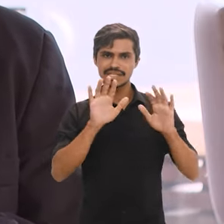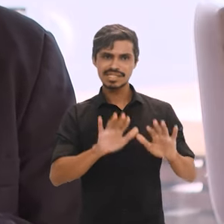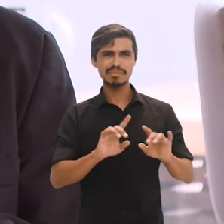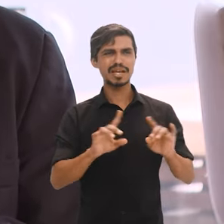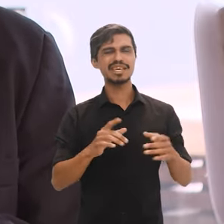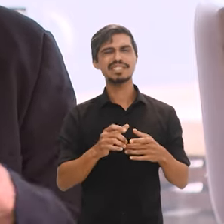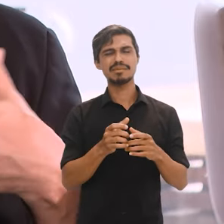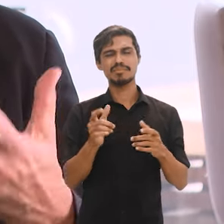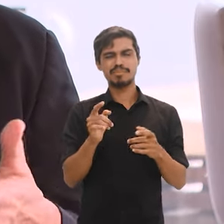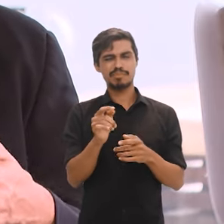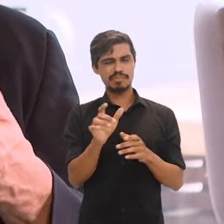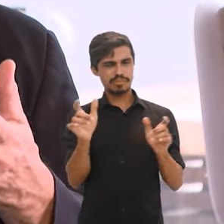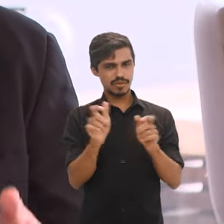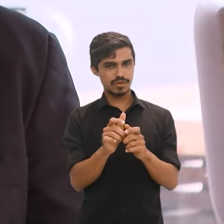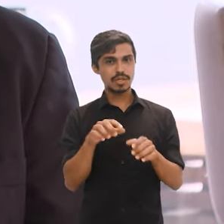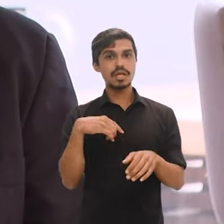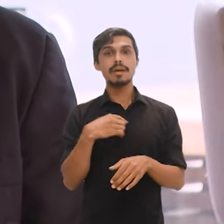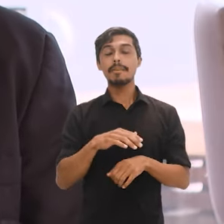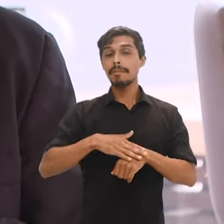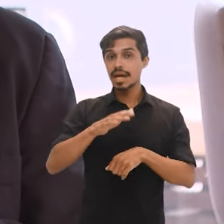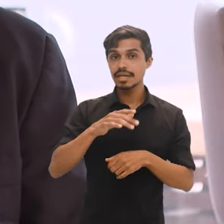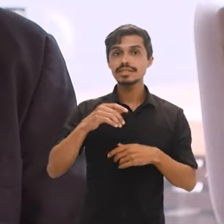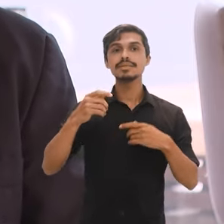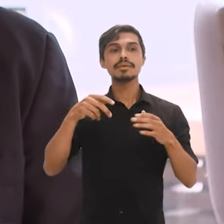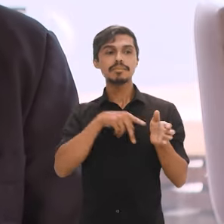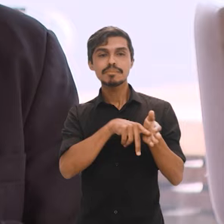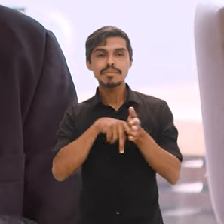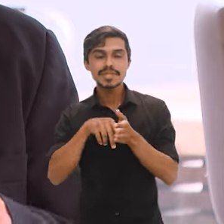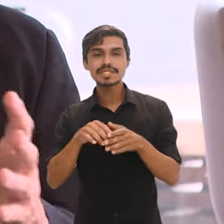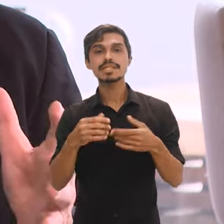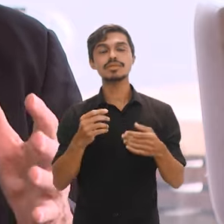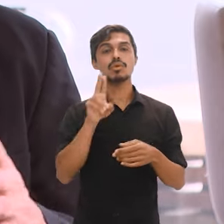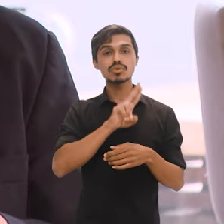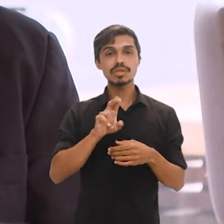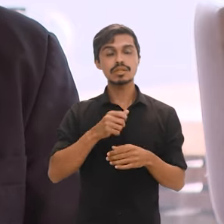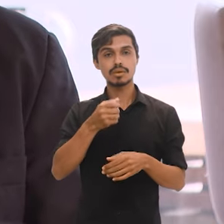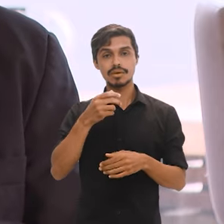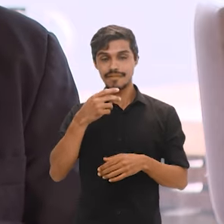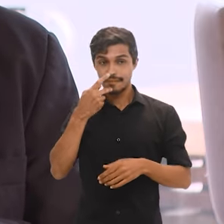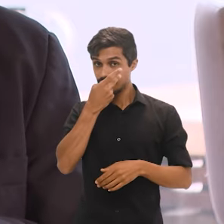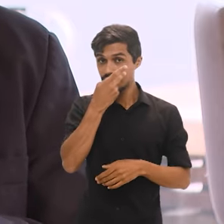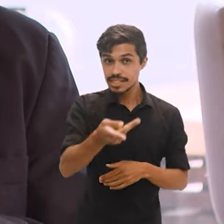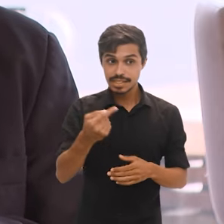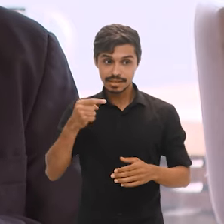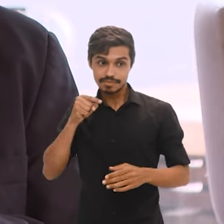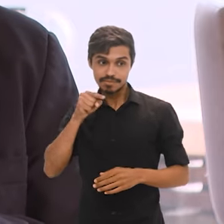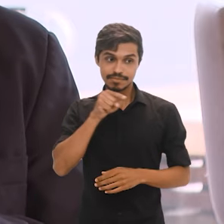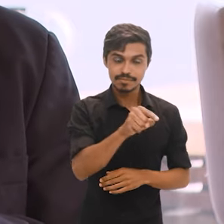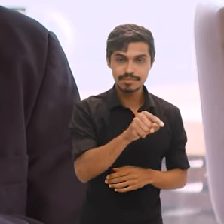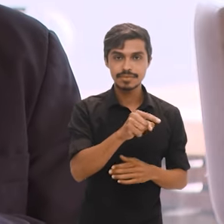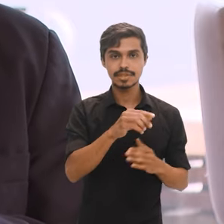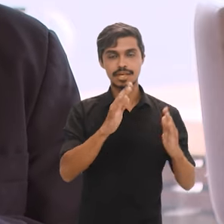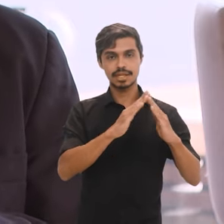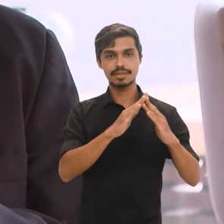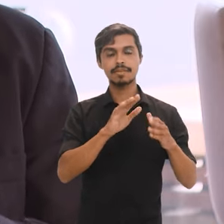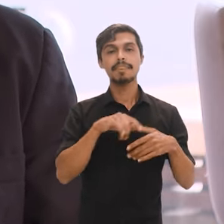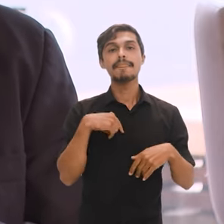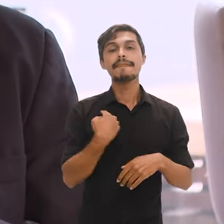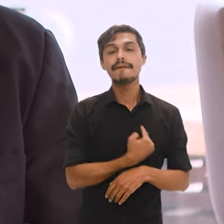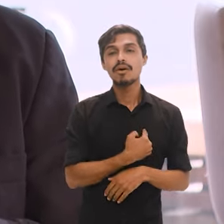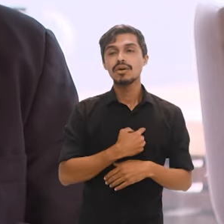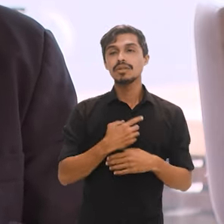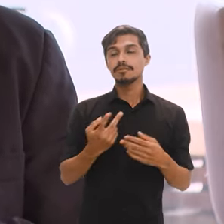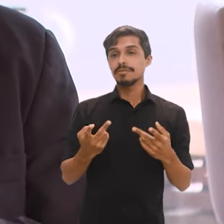parte relativamente menor. A maior parte foi a visita no domicílio. E para um país de dimensão continental como o Brasil é, com uma